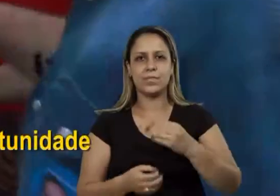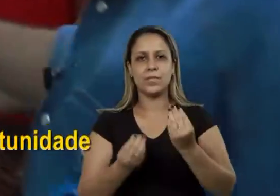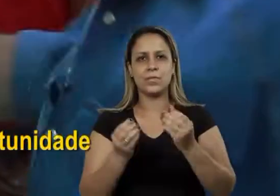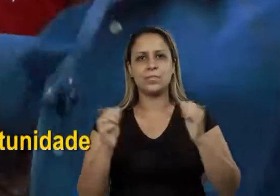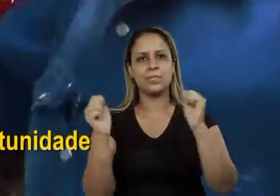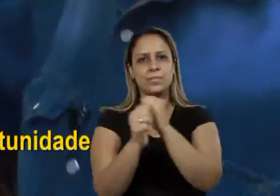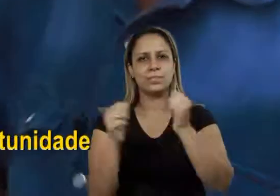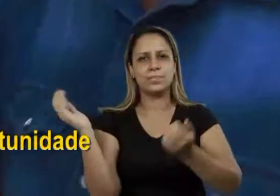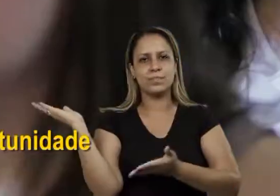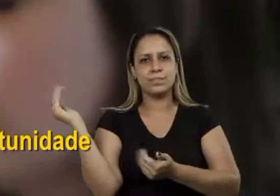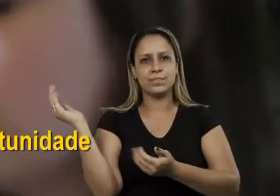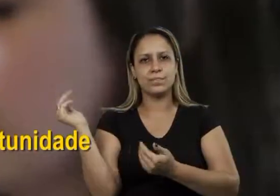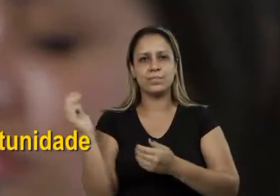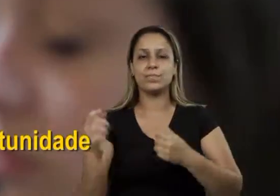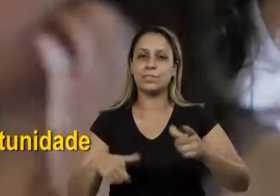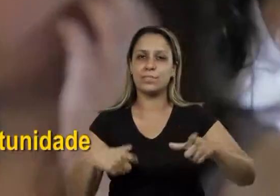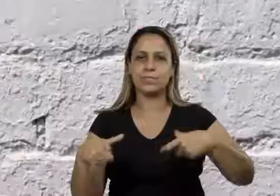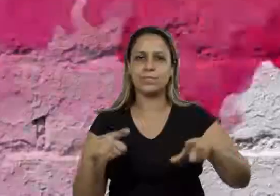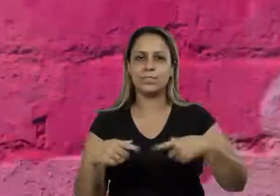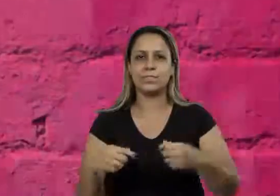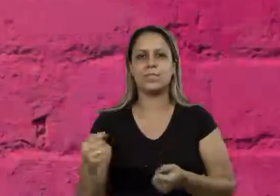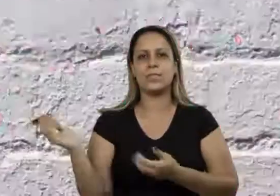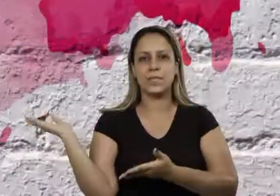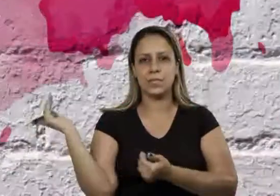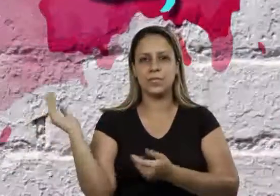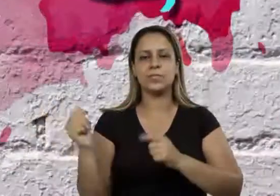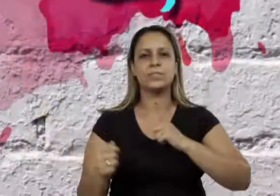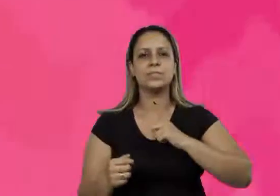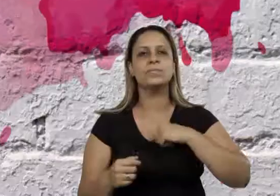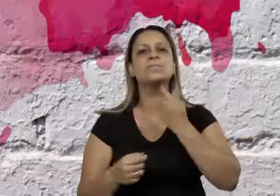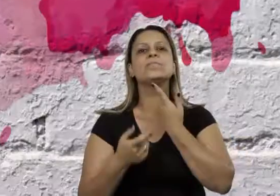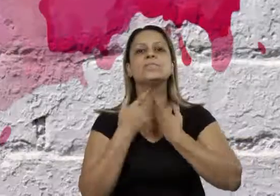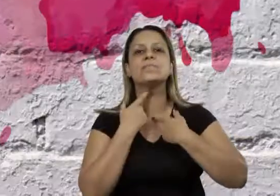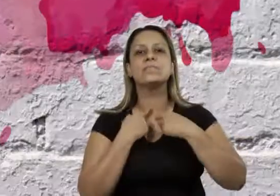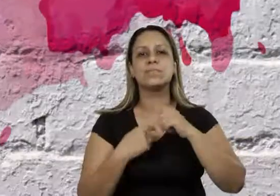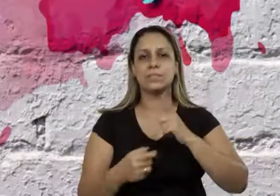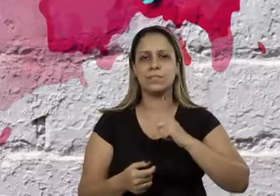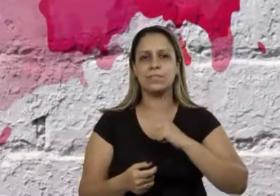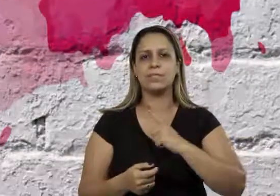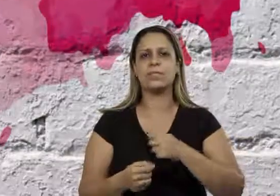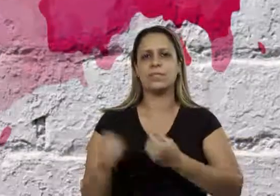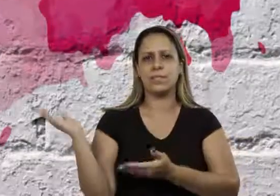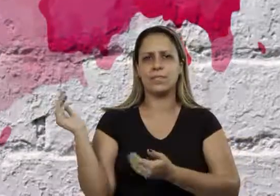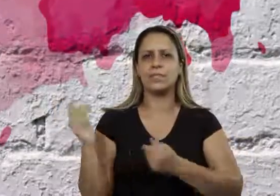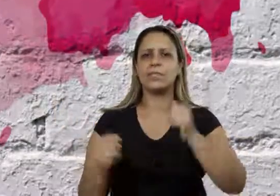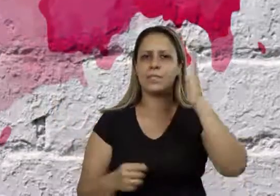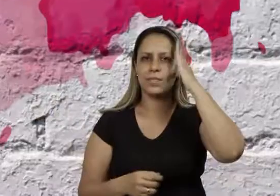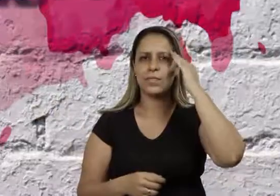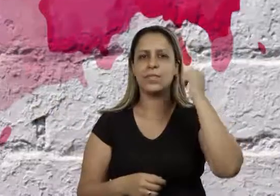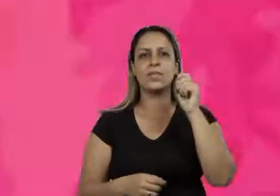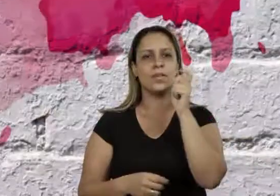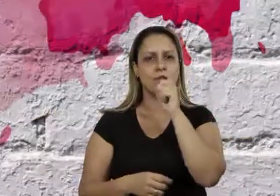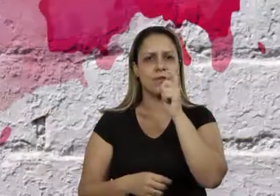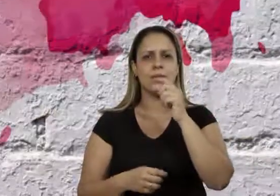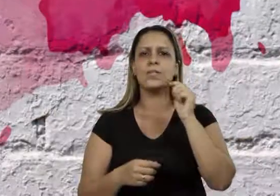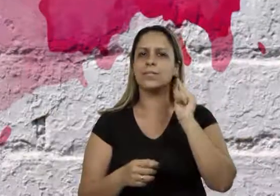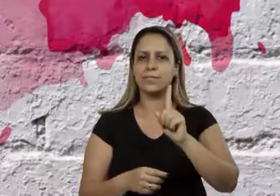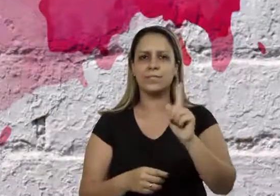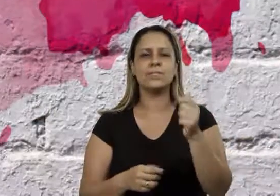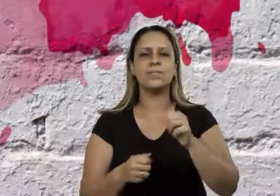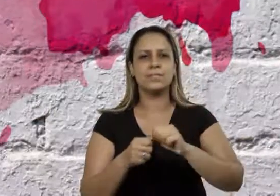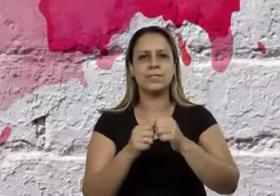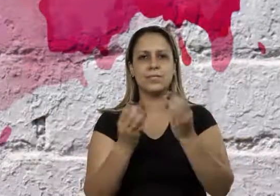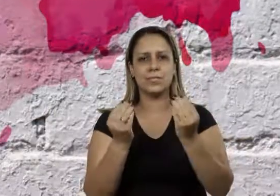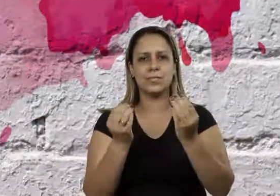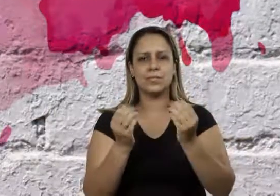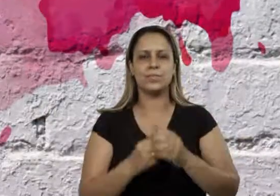com esporte, educação e oportunidade. A juventude tem voz, a juventude tem vez, juventude sabe quem faz, quem não